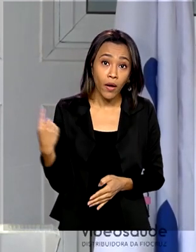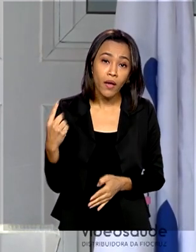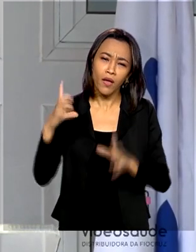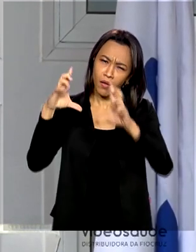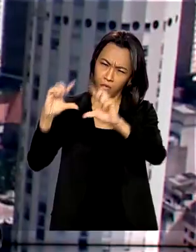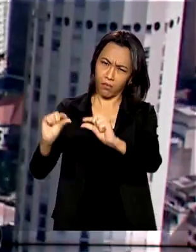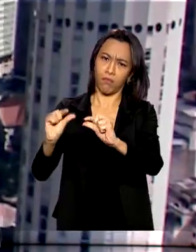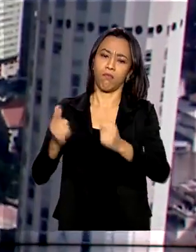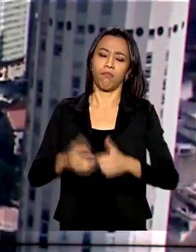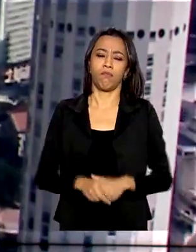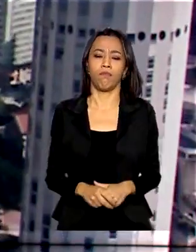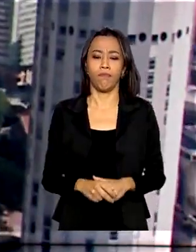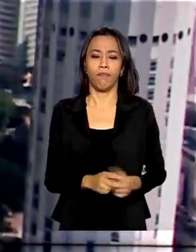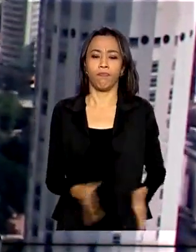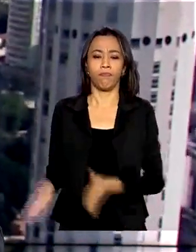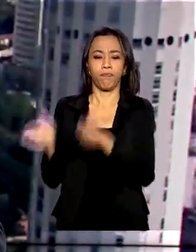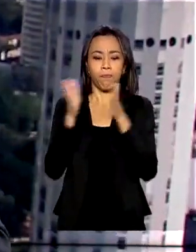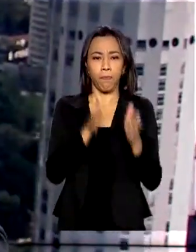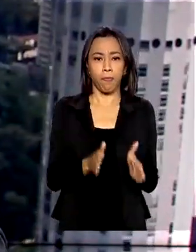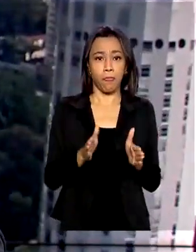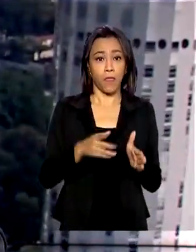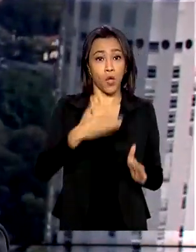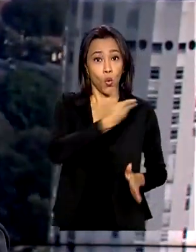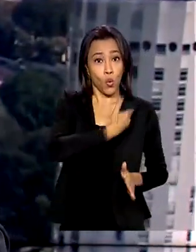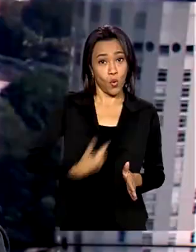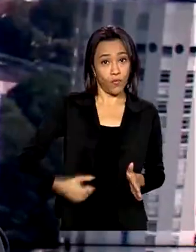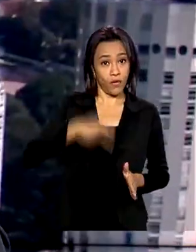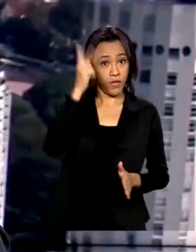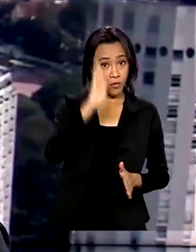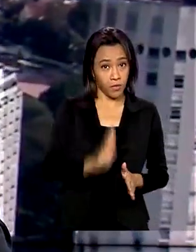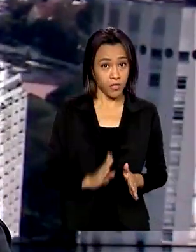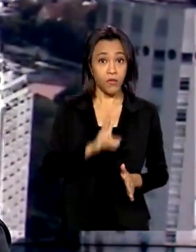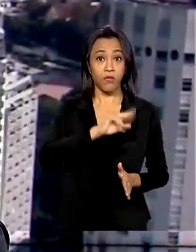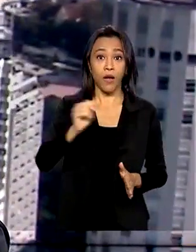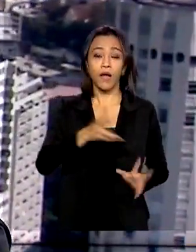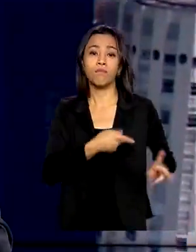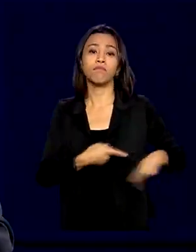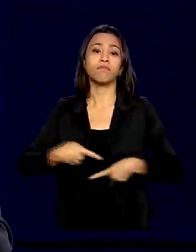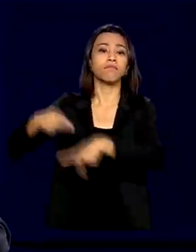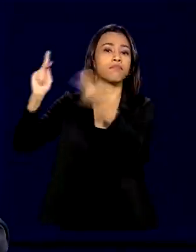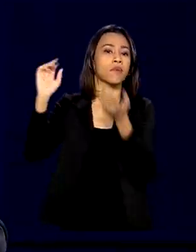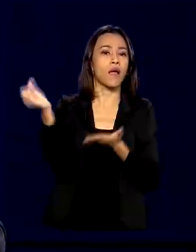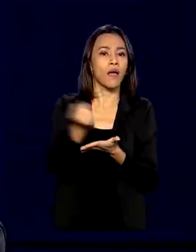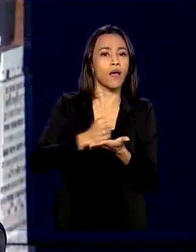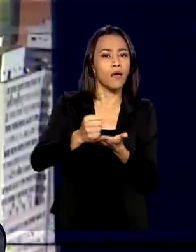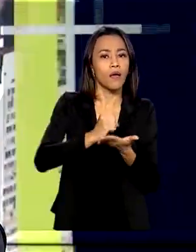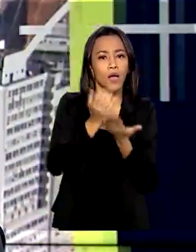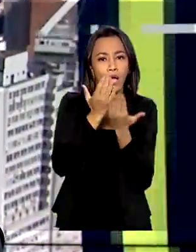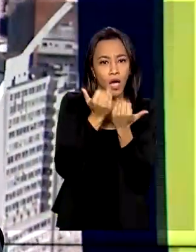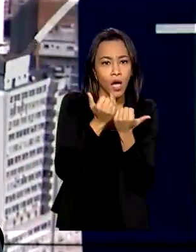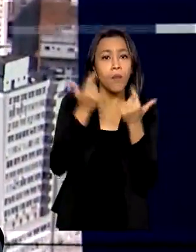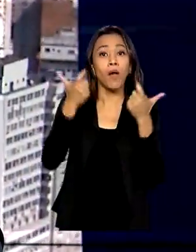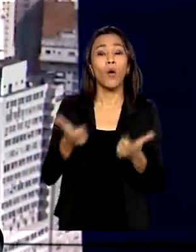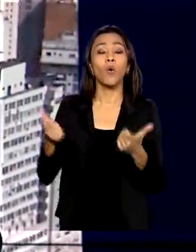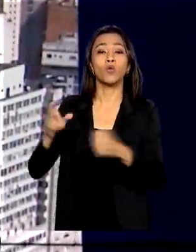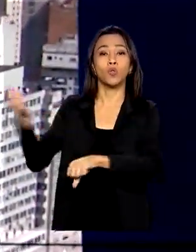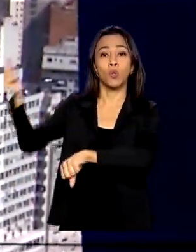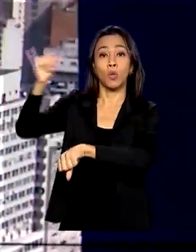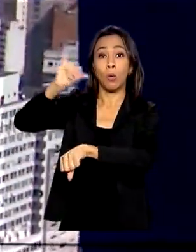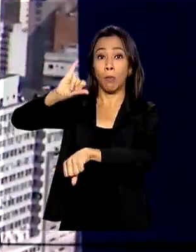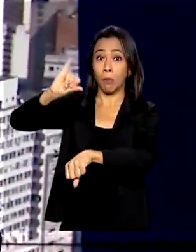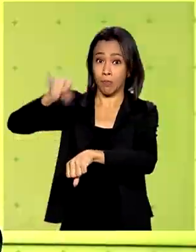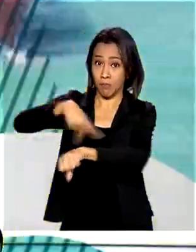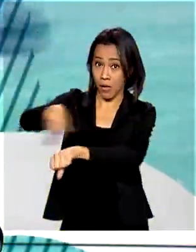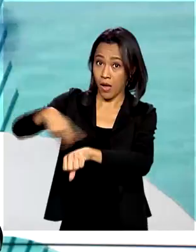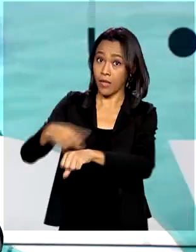muito pequeno. E o governo brasileiro vai enviar medicamentos e alimentos para o Líbano após a explosão no porto da